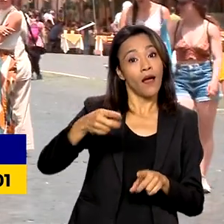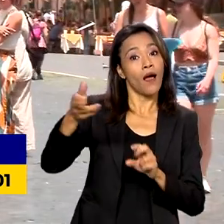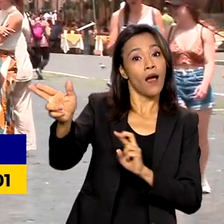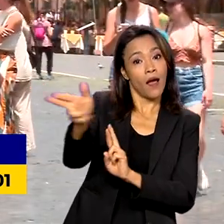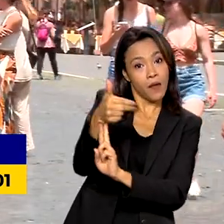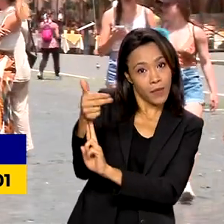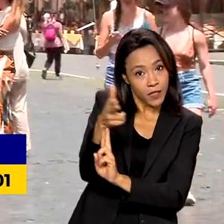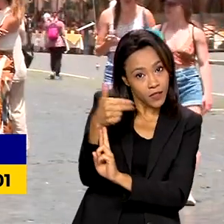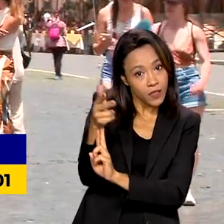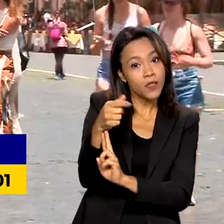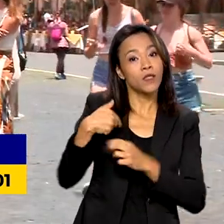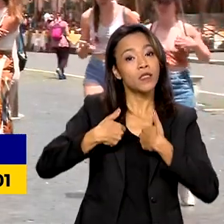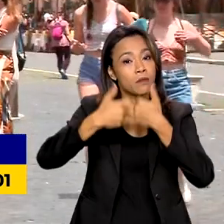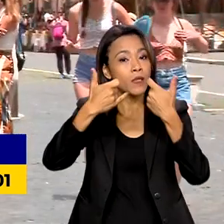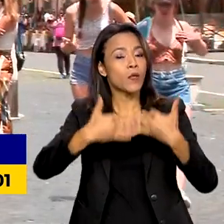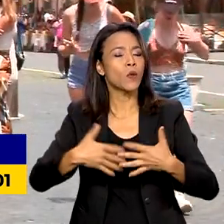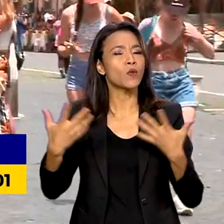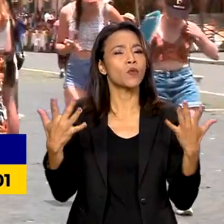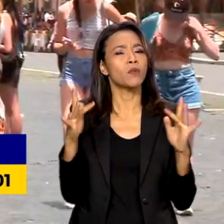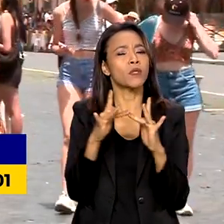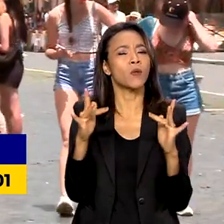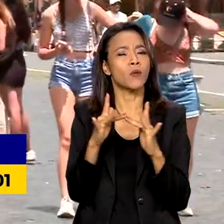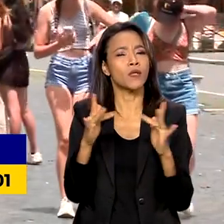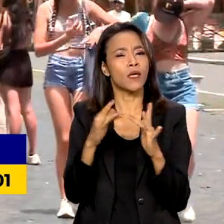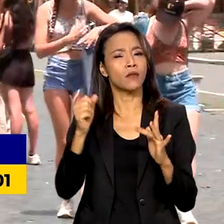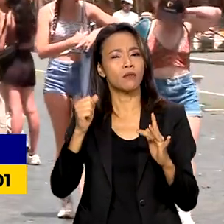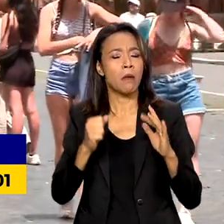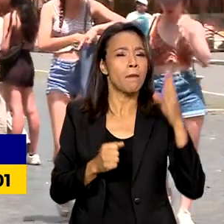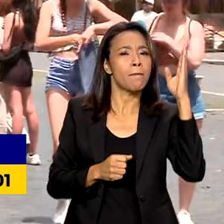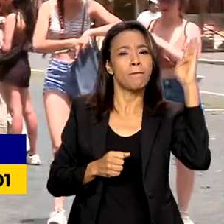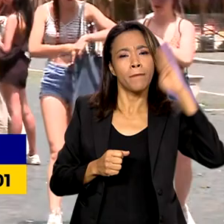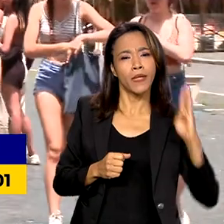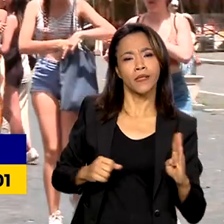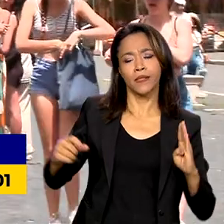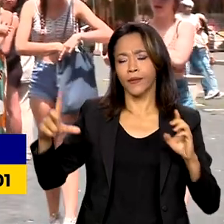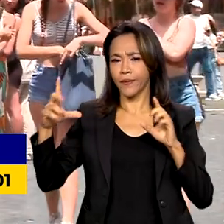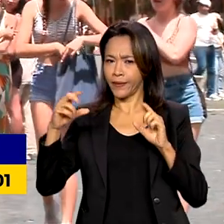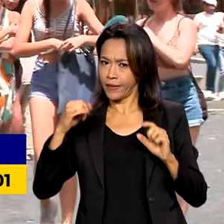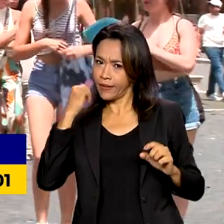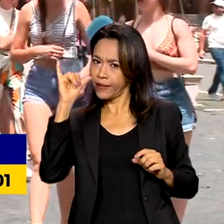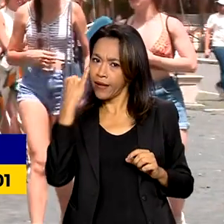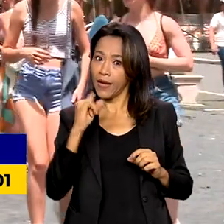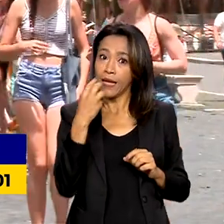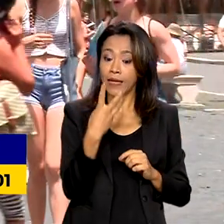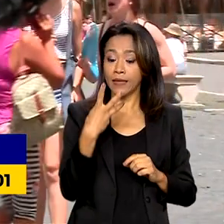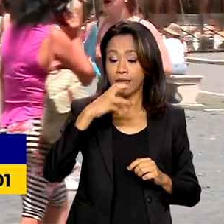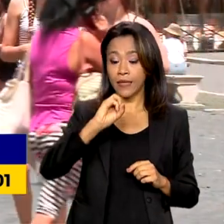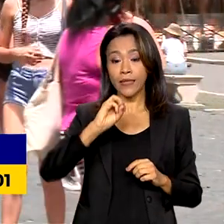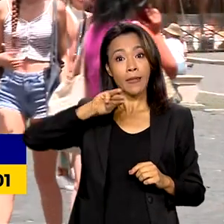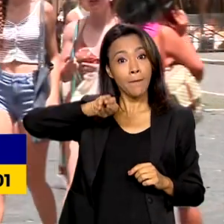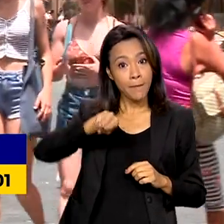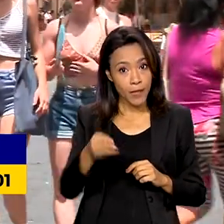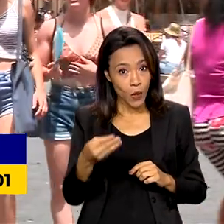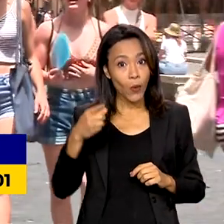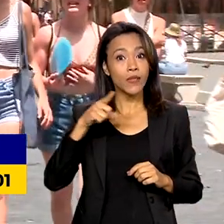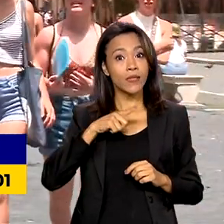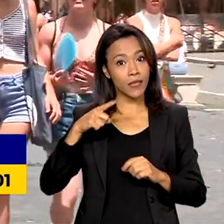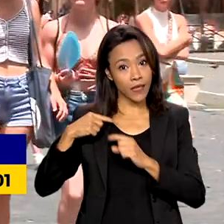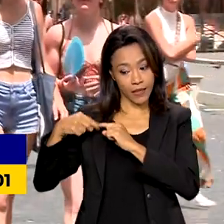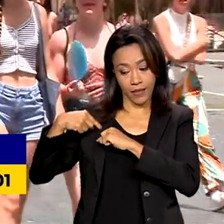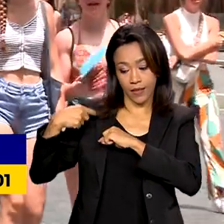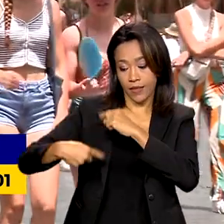a importância da relação Brasil-Itália, que cerca de 30 milhões de brasileiros são descendentes aí de